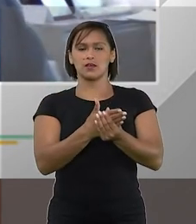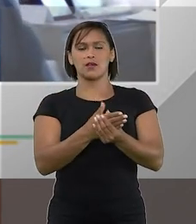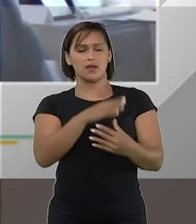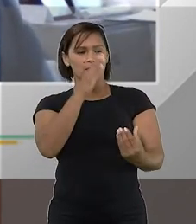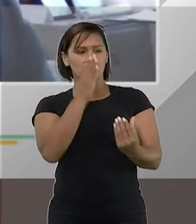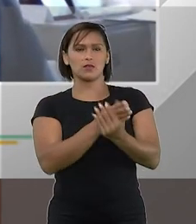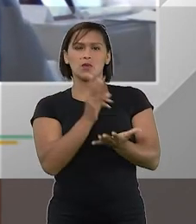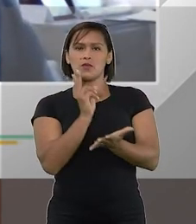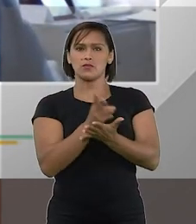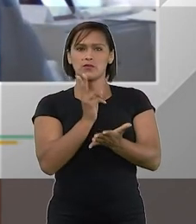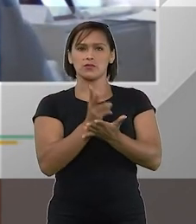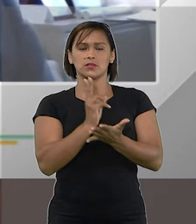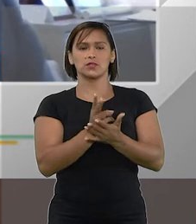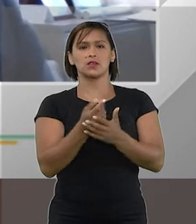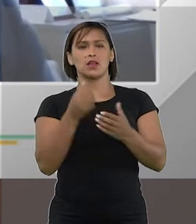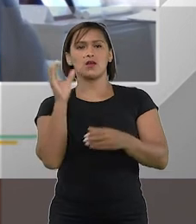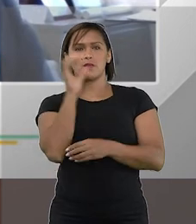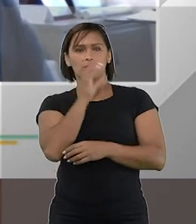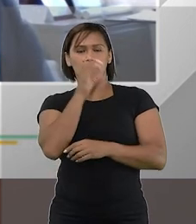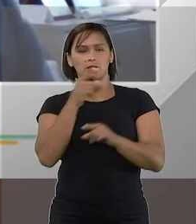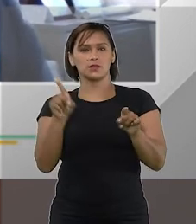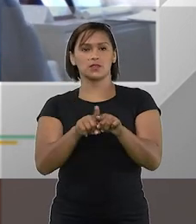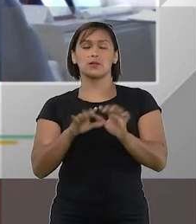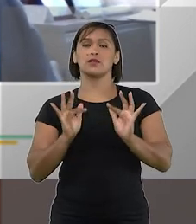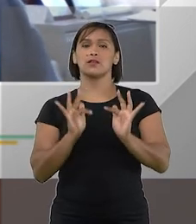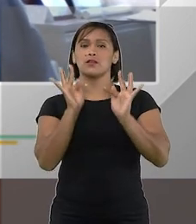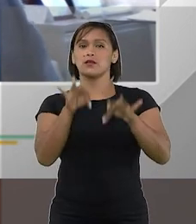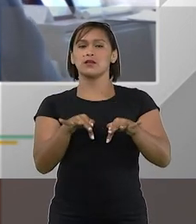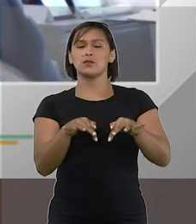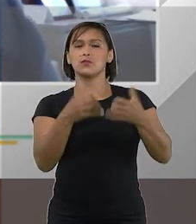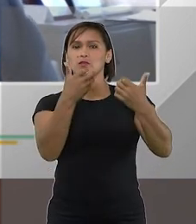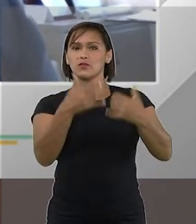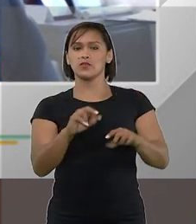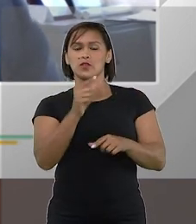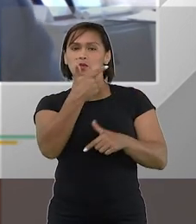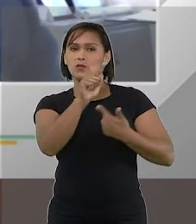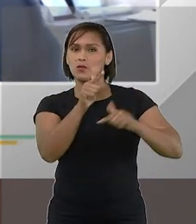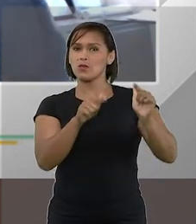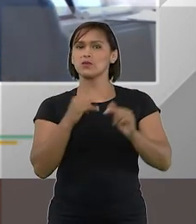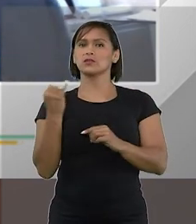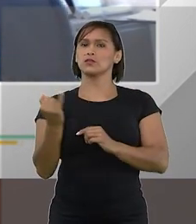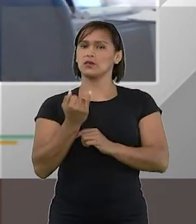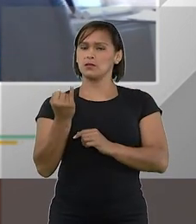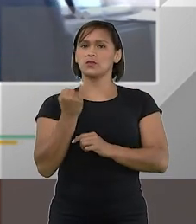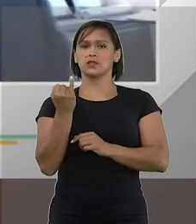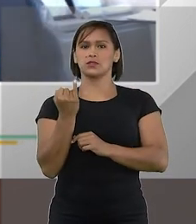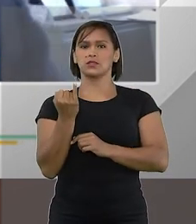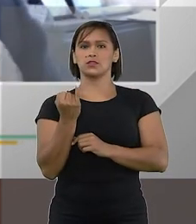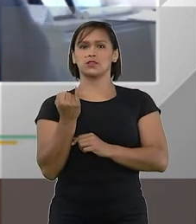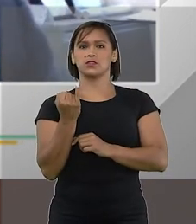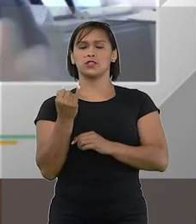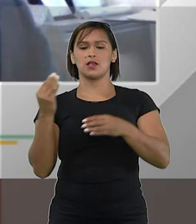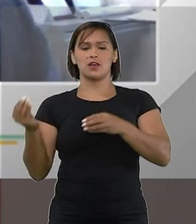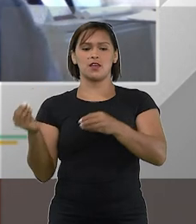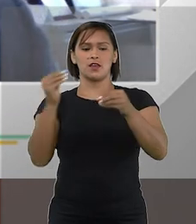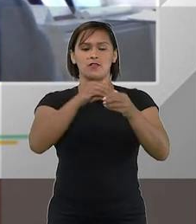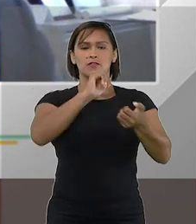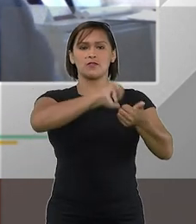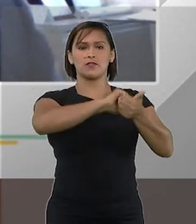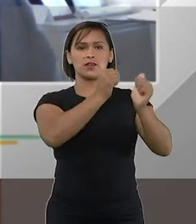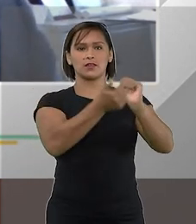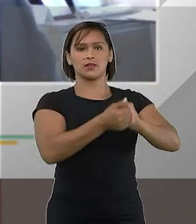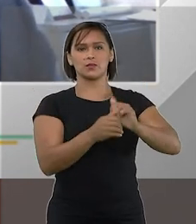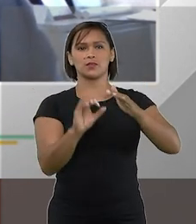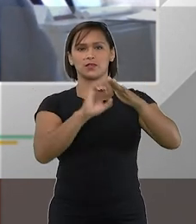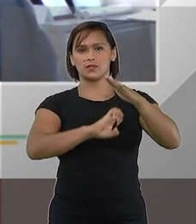o processo ande de maneira mais rápida e por fim um outro aspecto fundamental a reabilitação